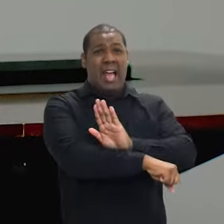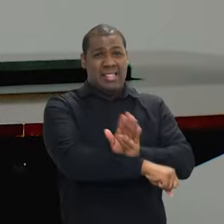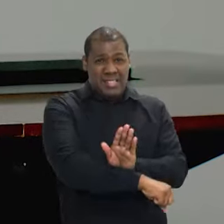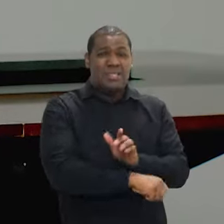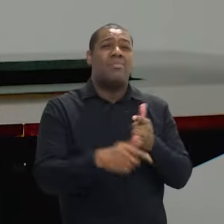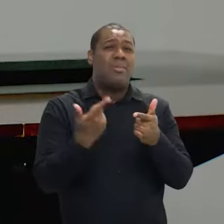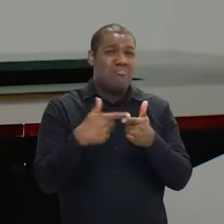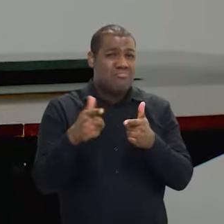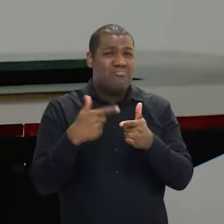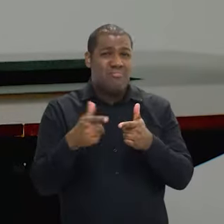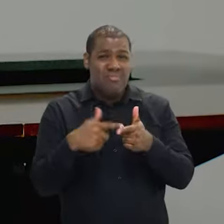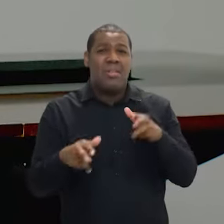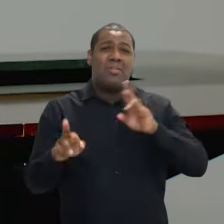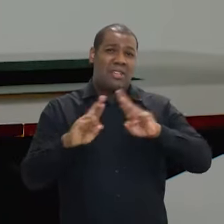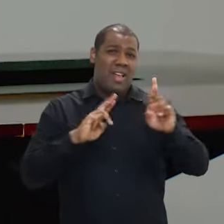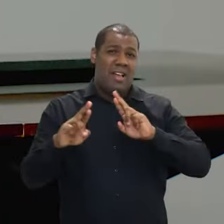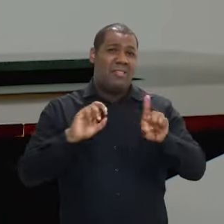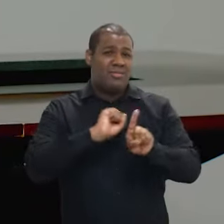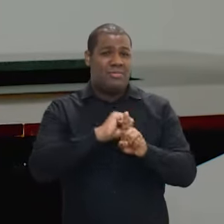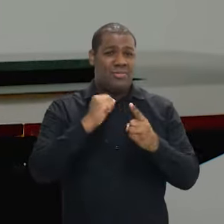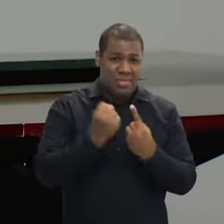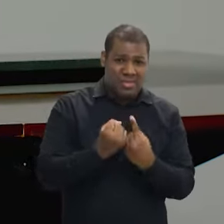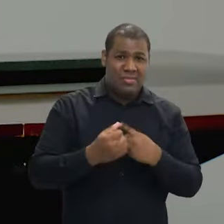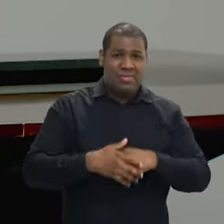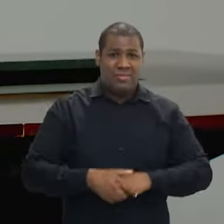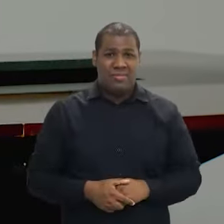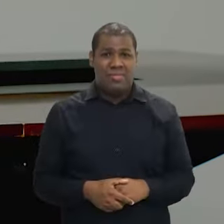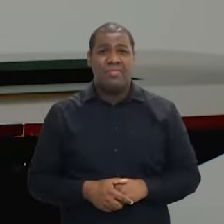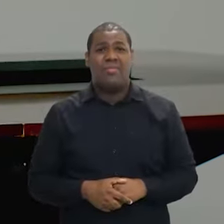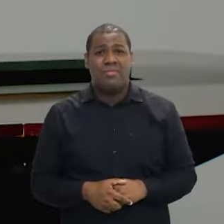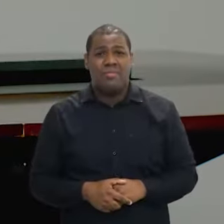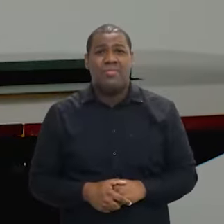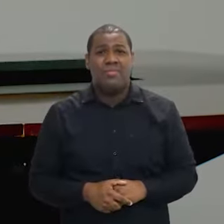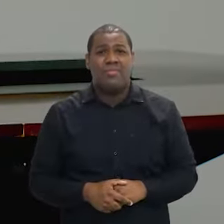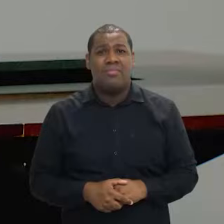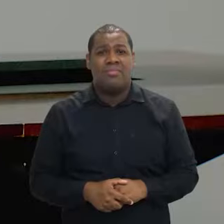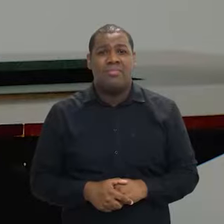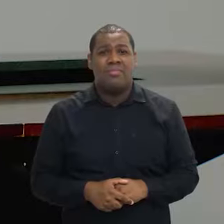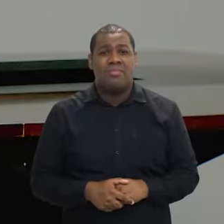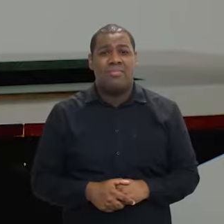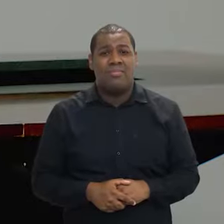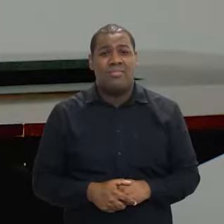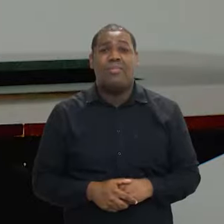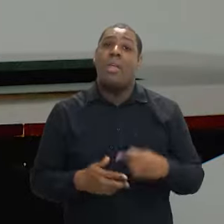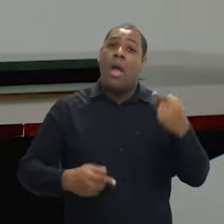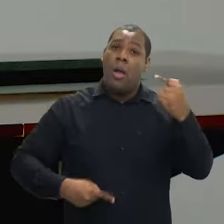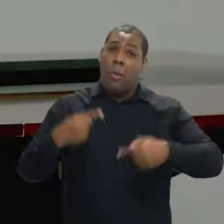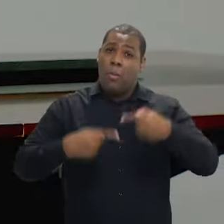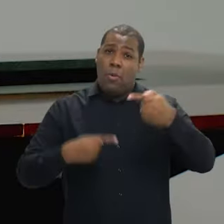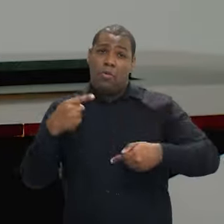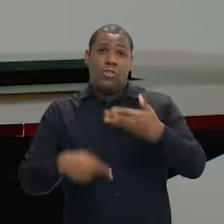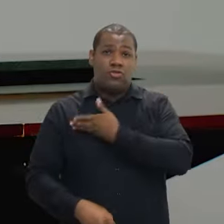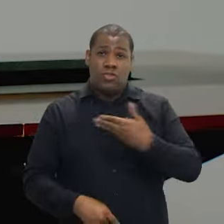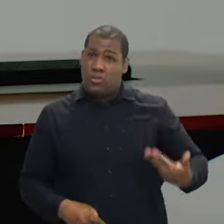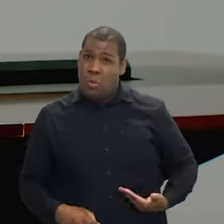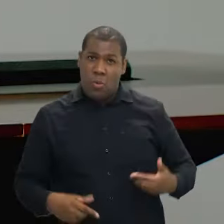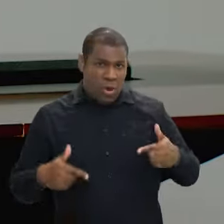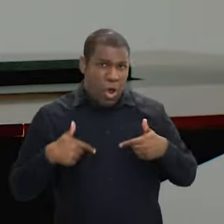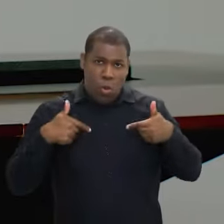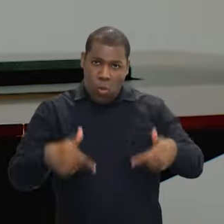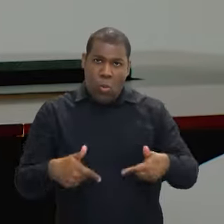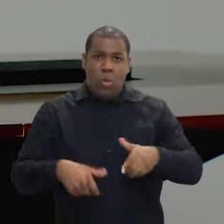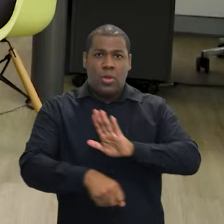estruturante das relações sociais, nós, obviamente, estamos pensando em racismo na definição e na execução de todas as políticas.